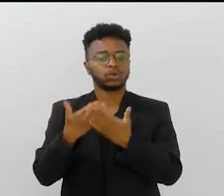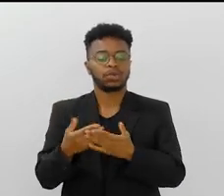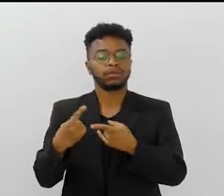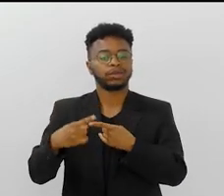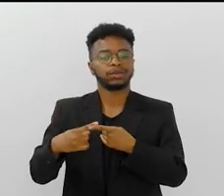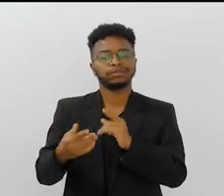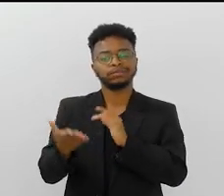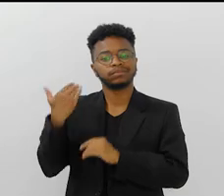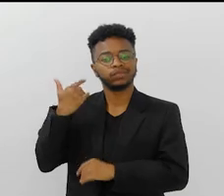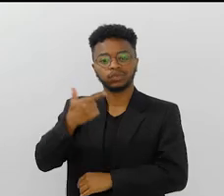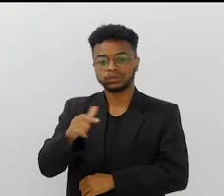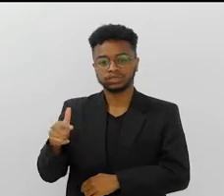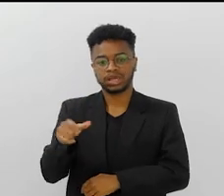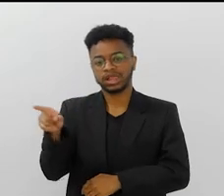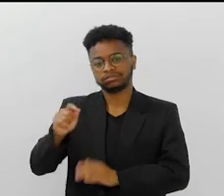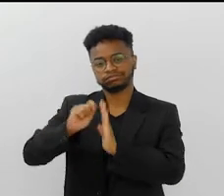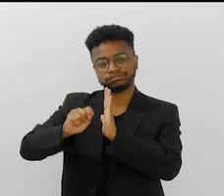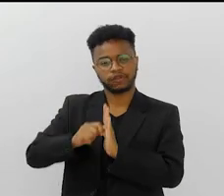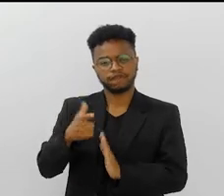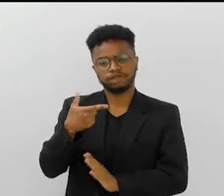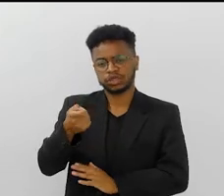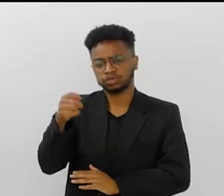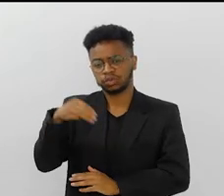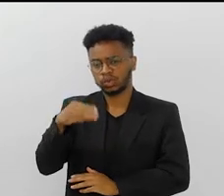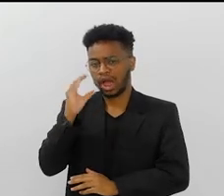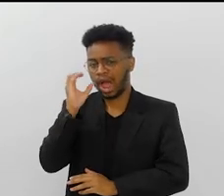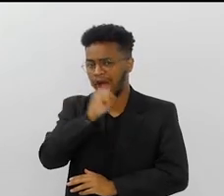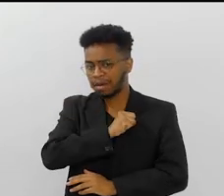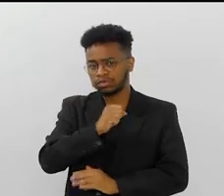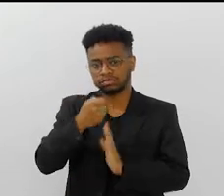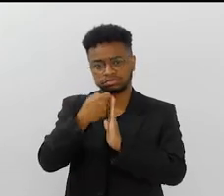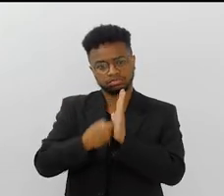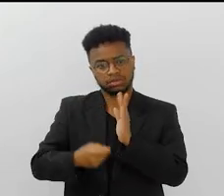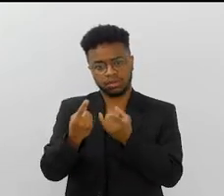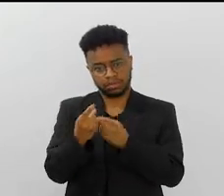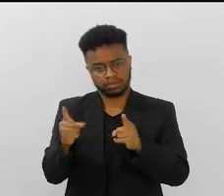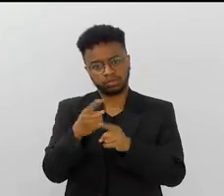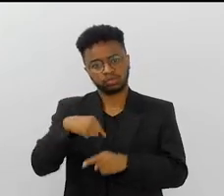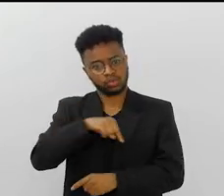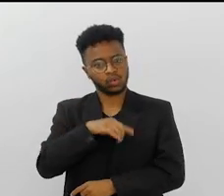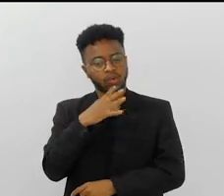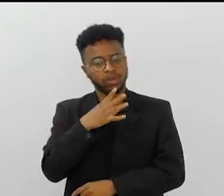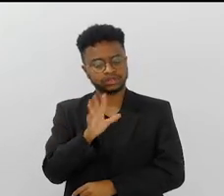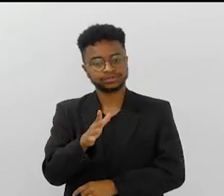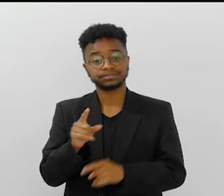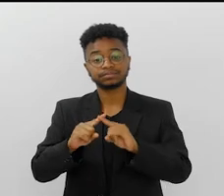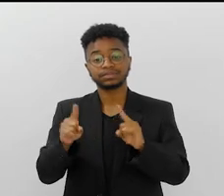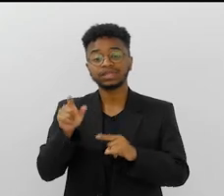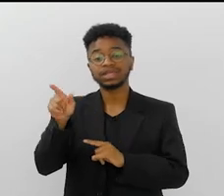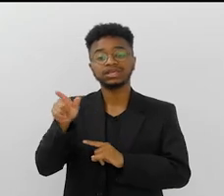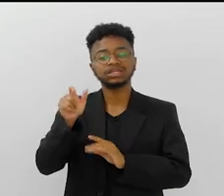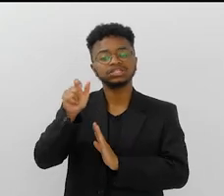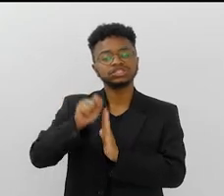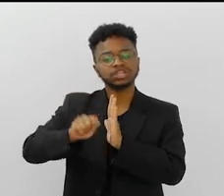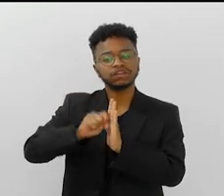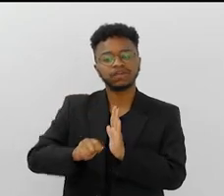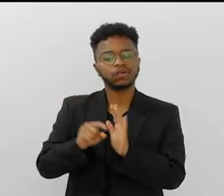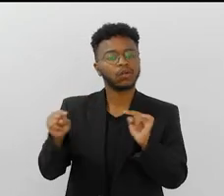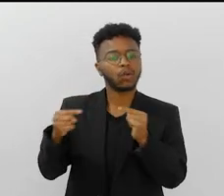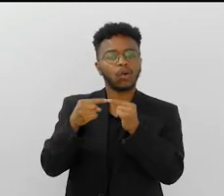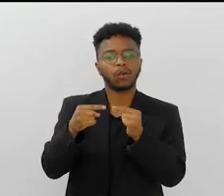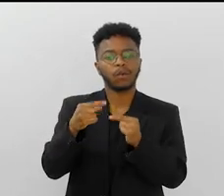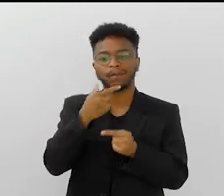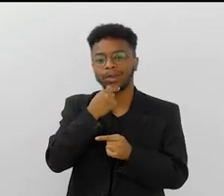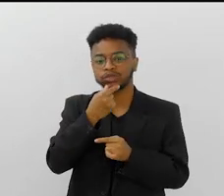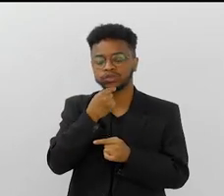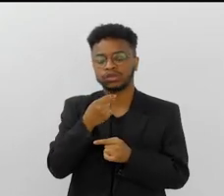samba que a exaltasse. o Neguinho faz em 20 minutos o samba que a gente conhece, só que o Neguinho fez o samba todo